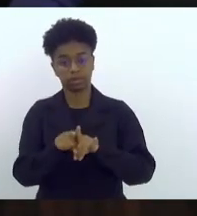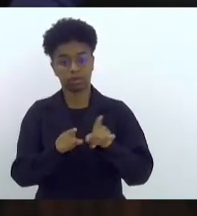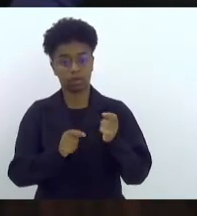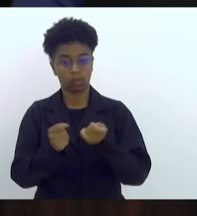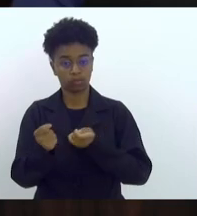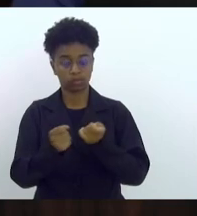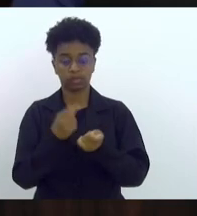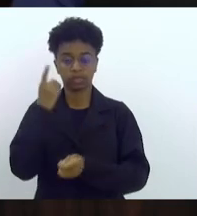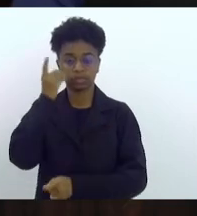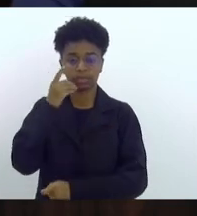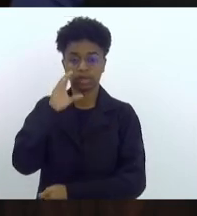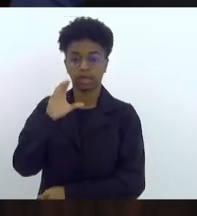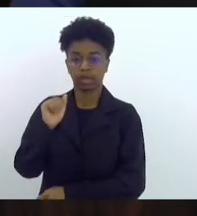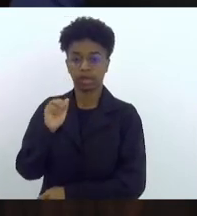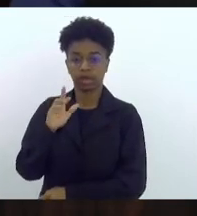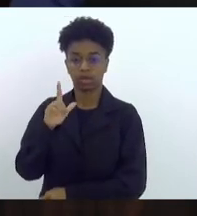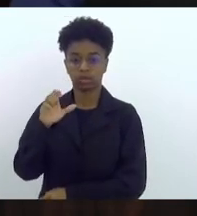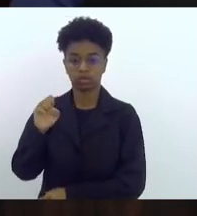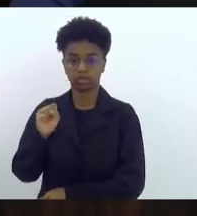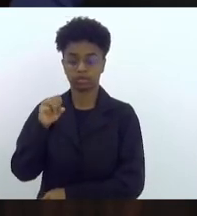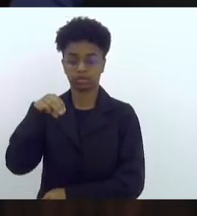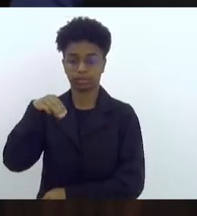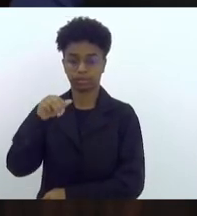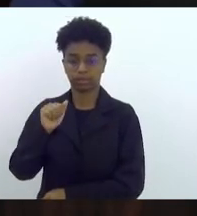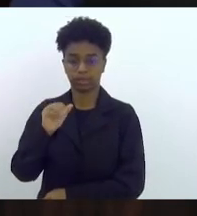deputado Carlos Macedo, por favor.